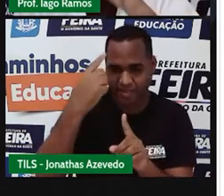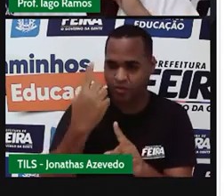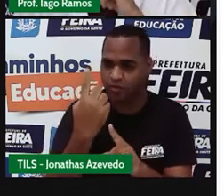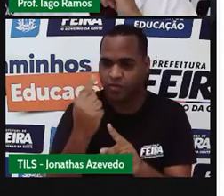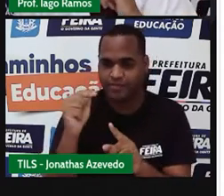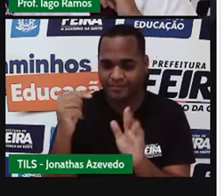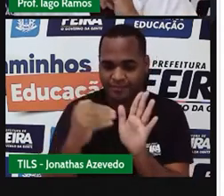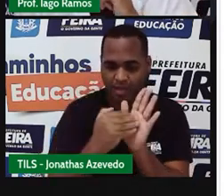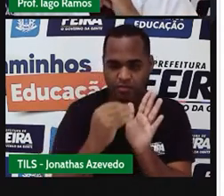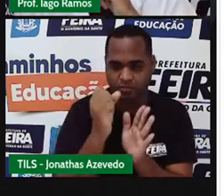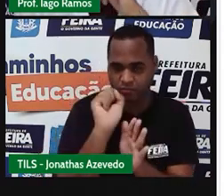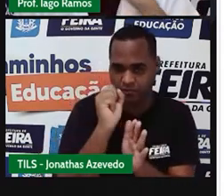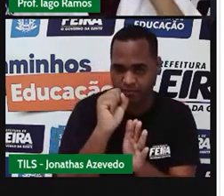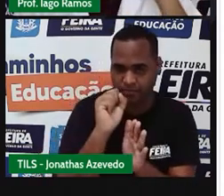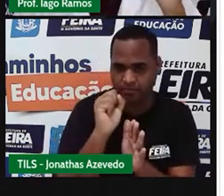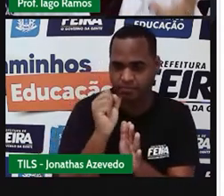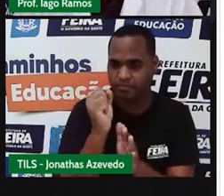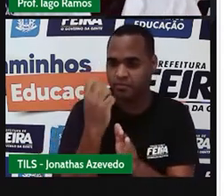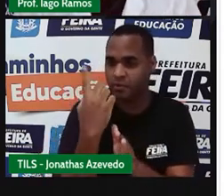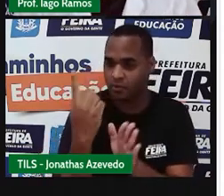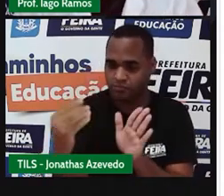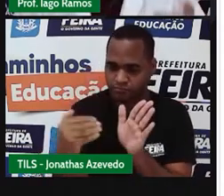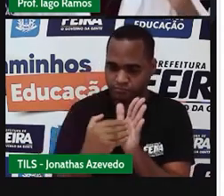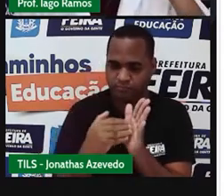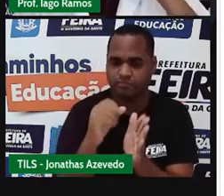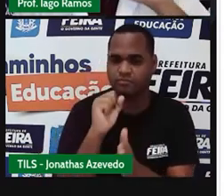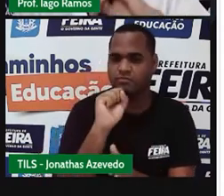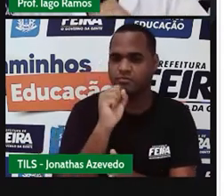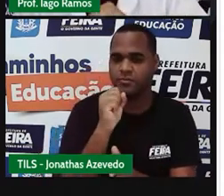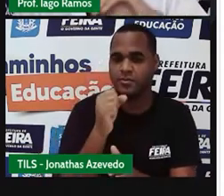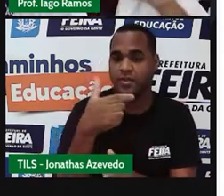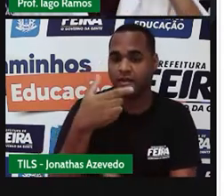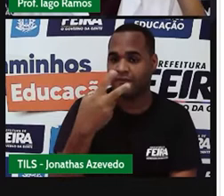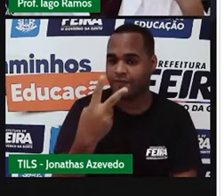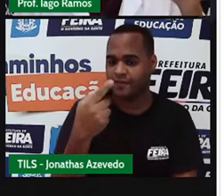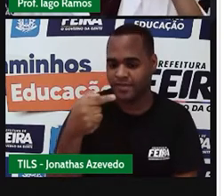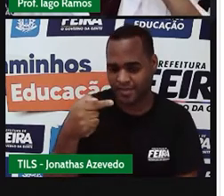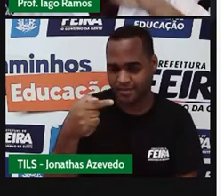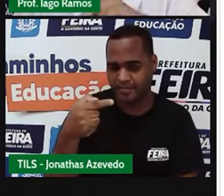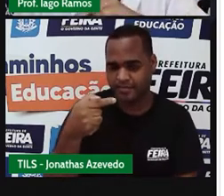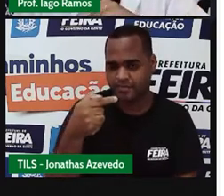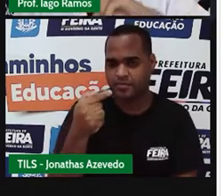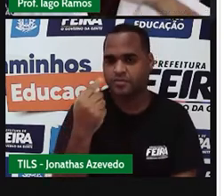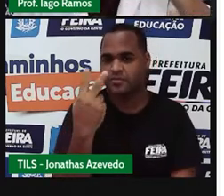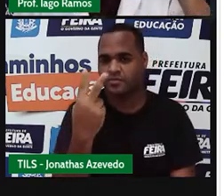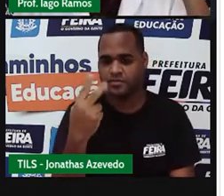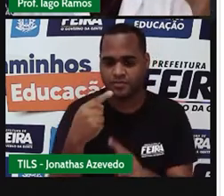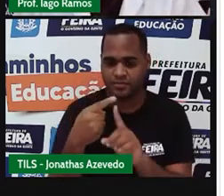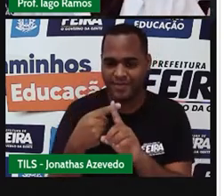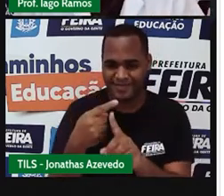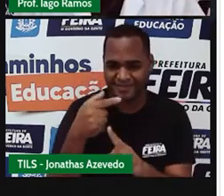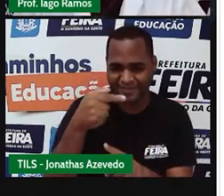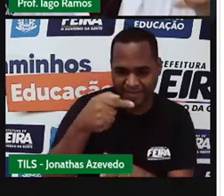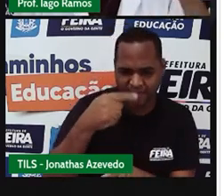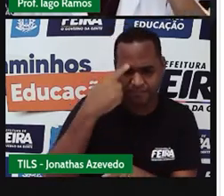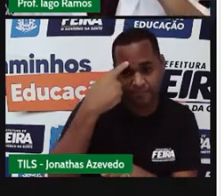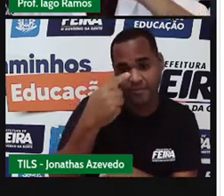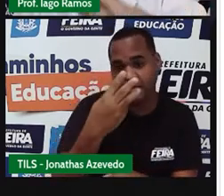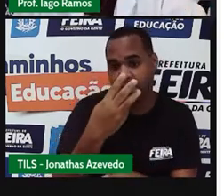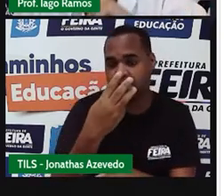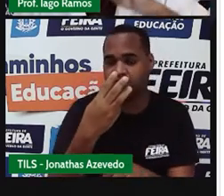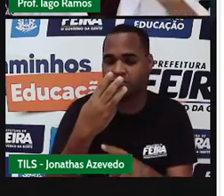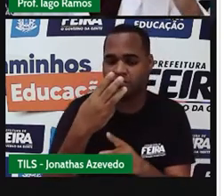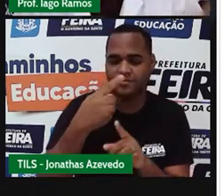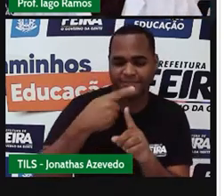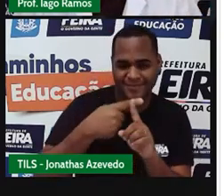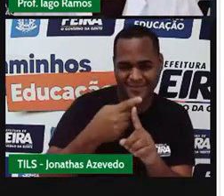e o 8. O 27, colocar um mais entre o 2 e o 7. O 36, um mais